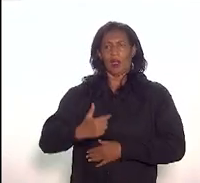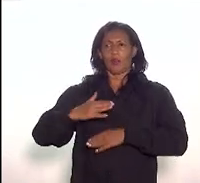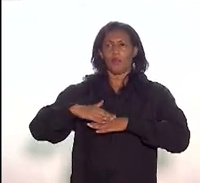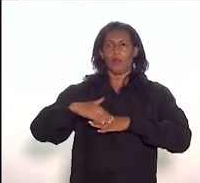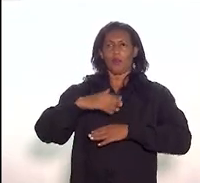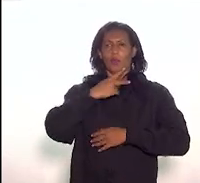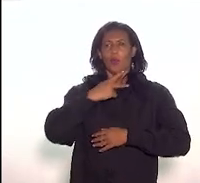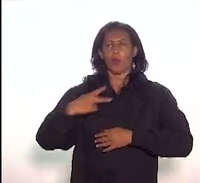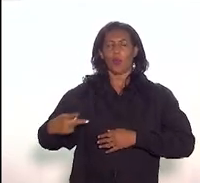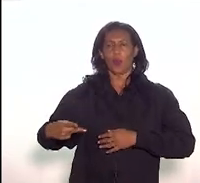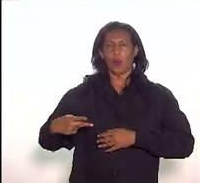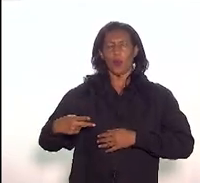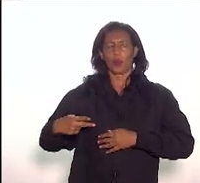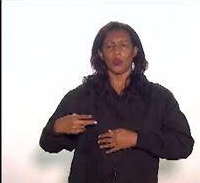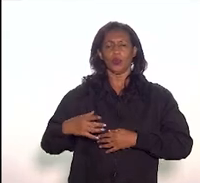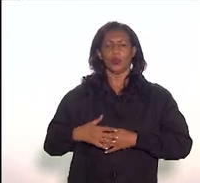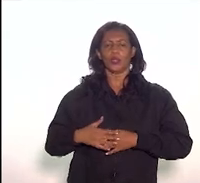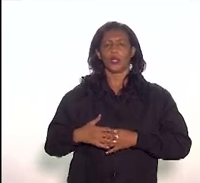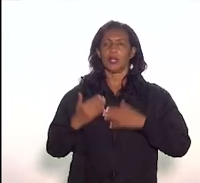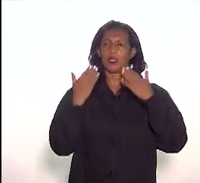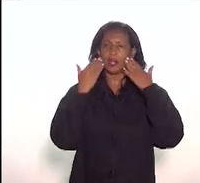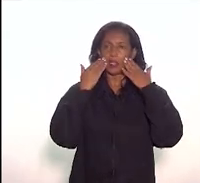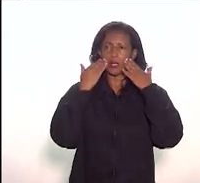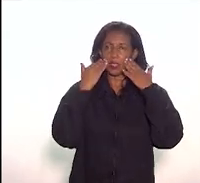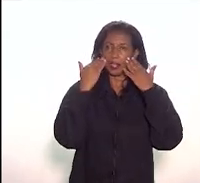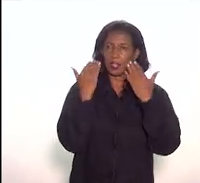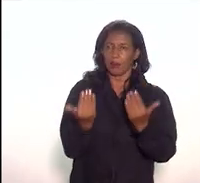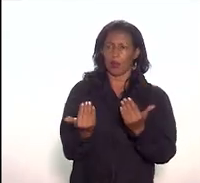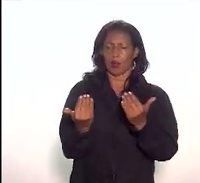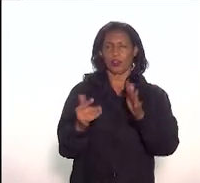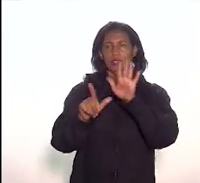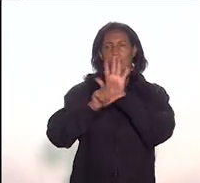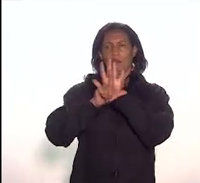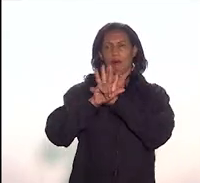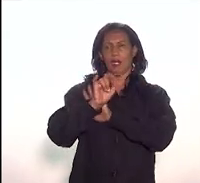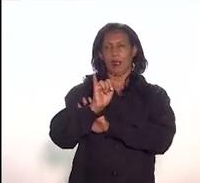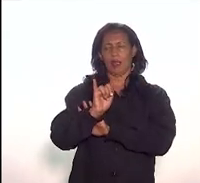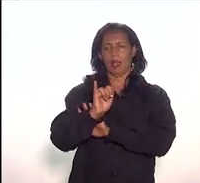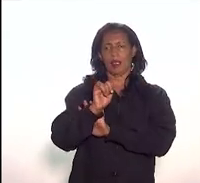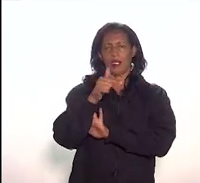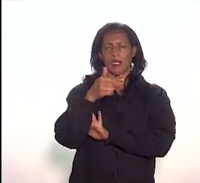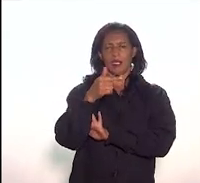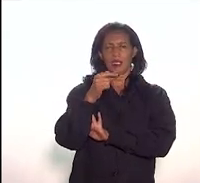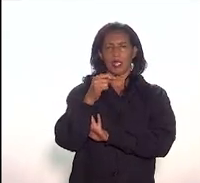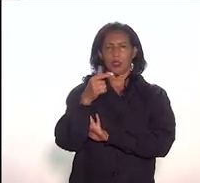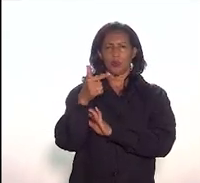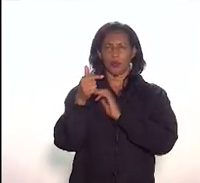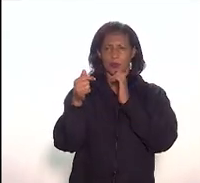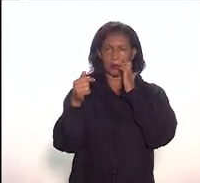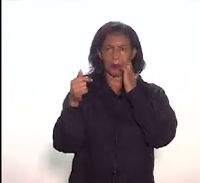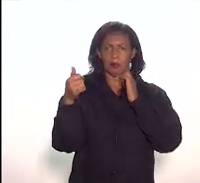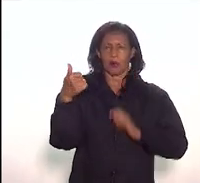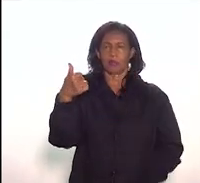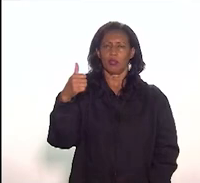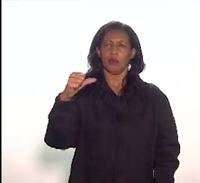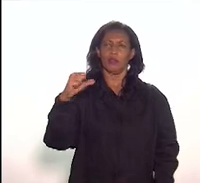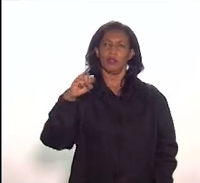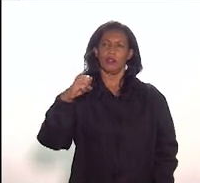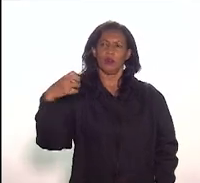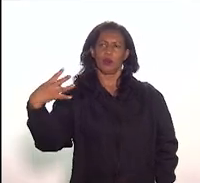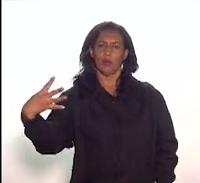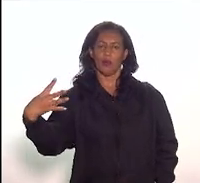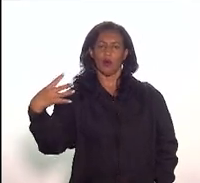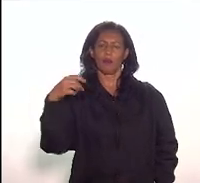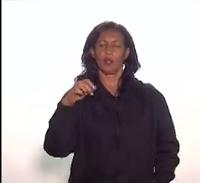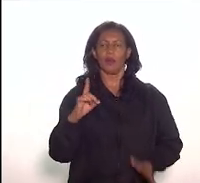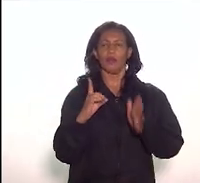e que tem uma função específica que lhes foi delegada pela Lei 7.287 de 1984 e regulamentada